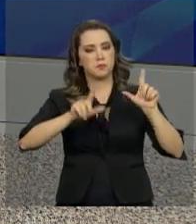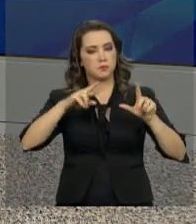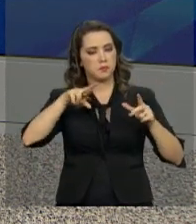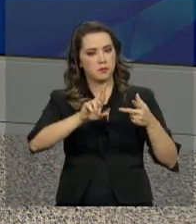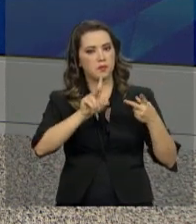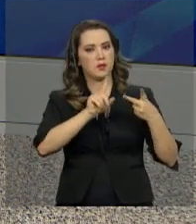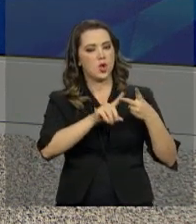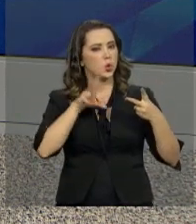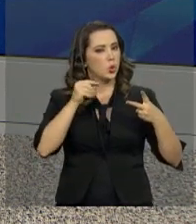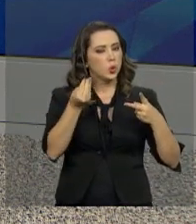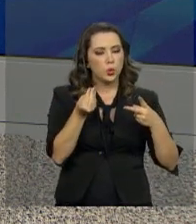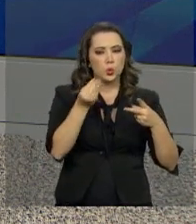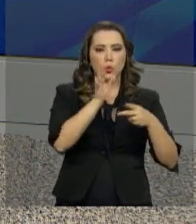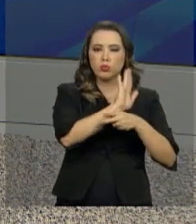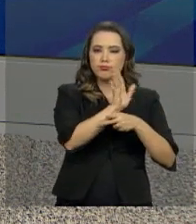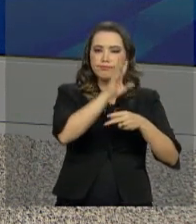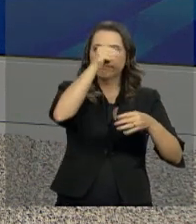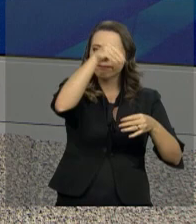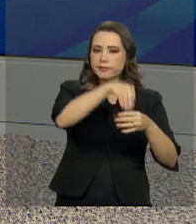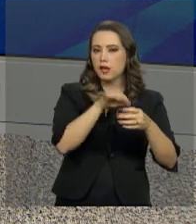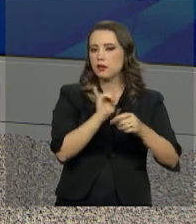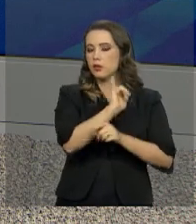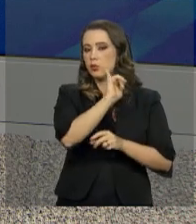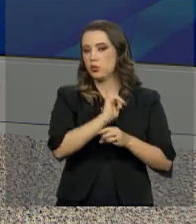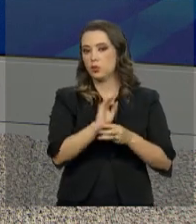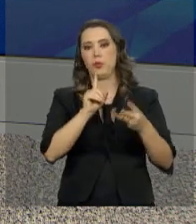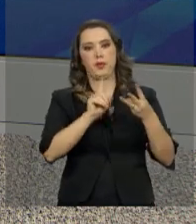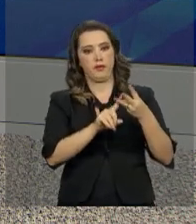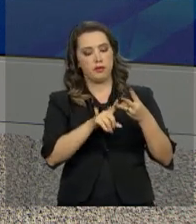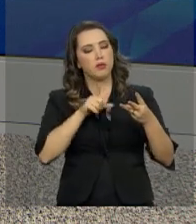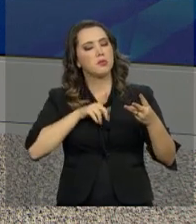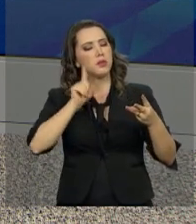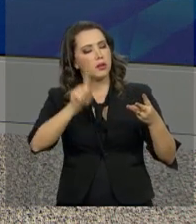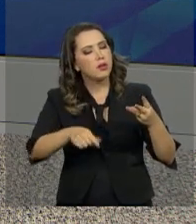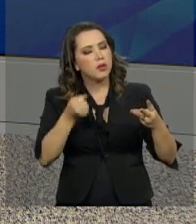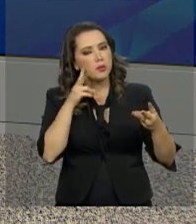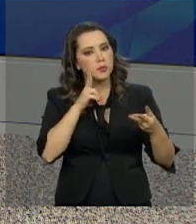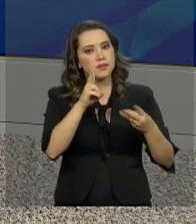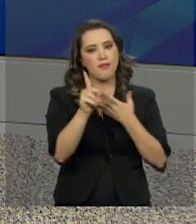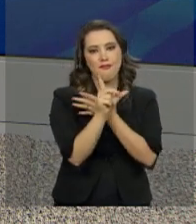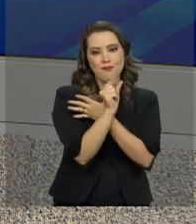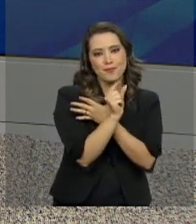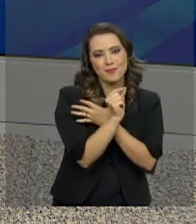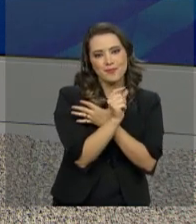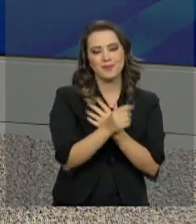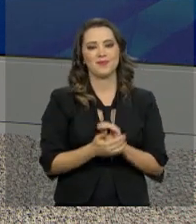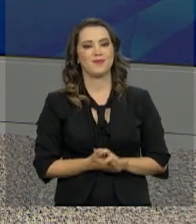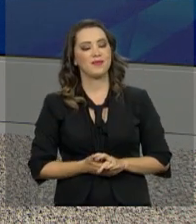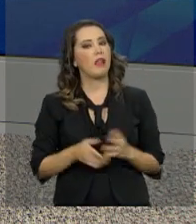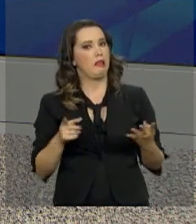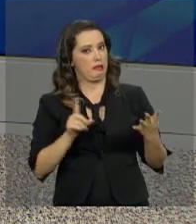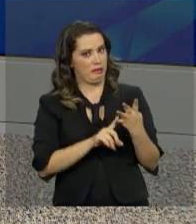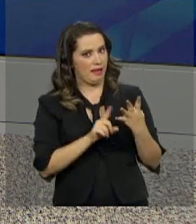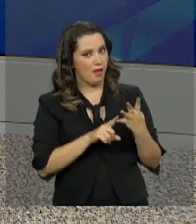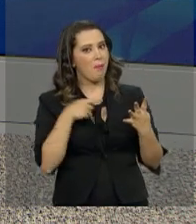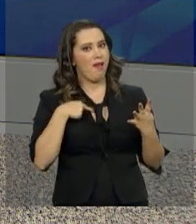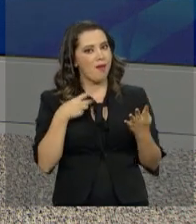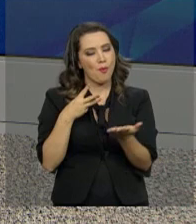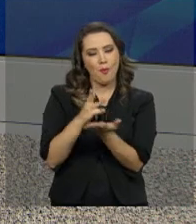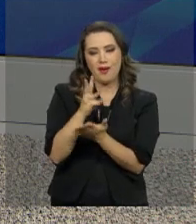Todas as reportagens estão em nosso canal no YouTube. E também é possível seguir a NBR no Twitter. E ainda tem o WhatsApp.